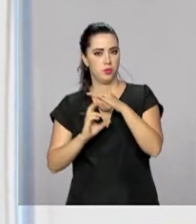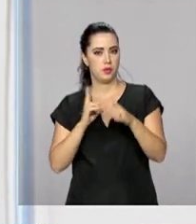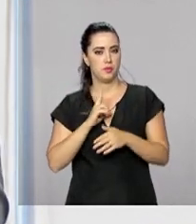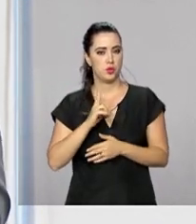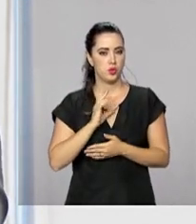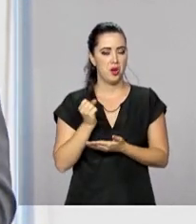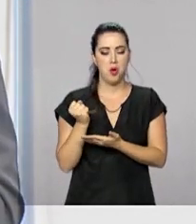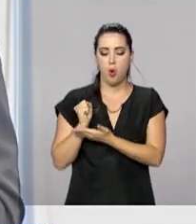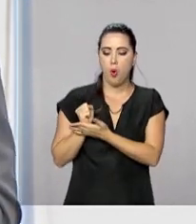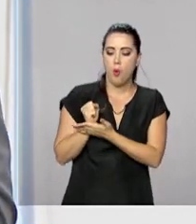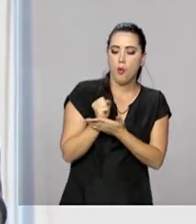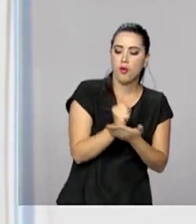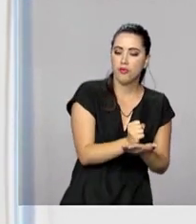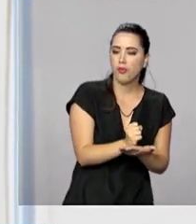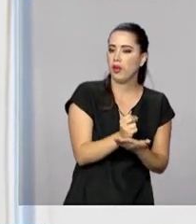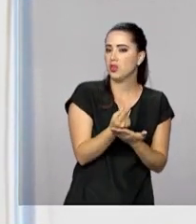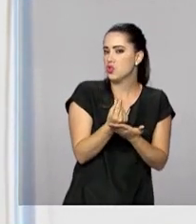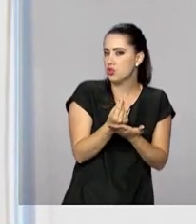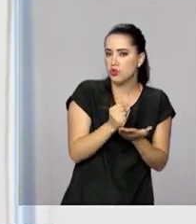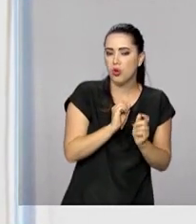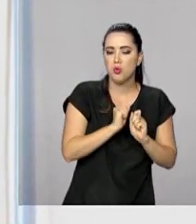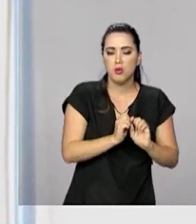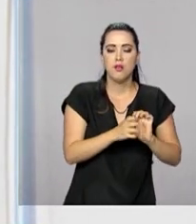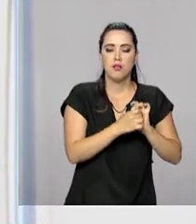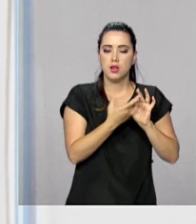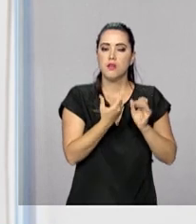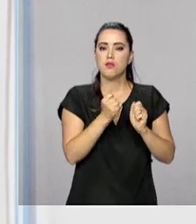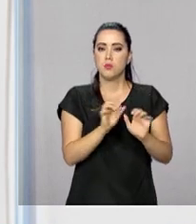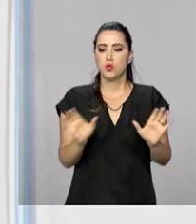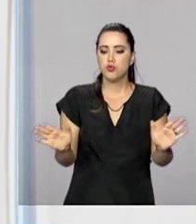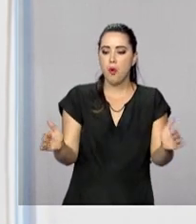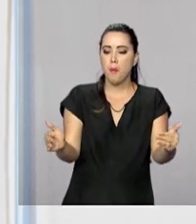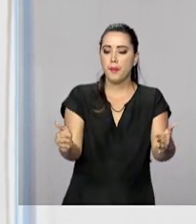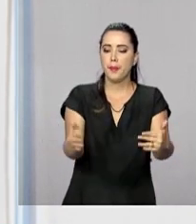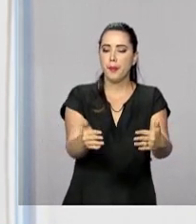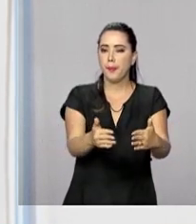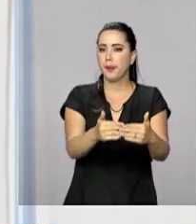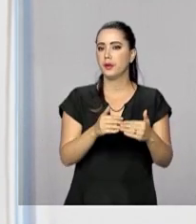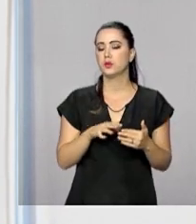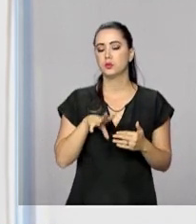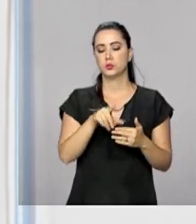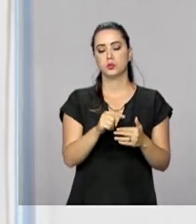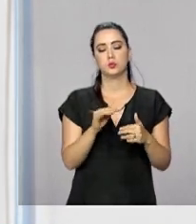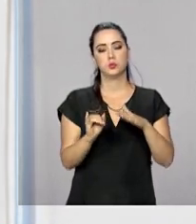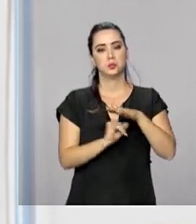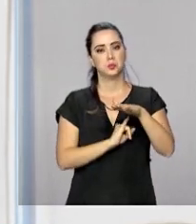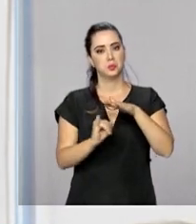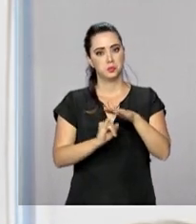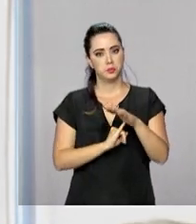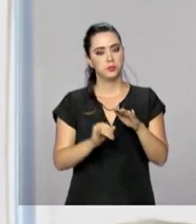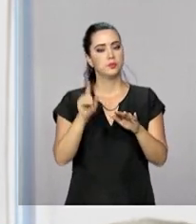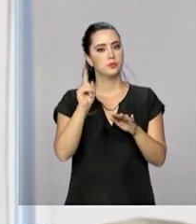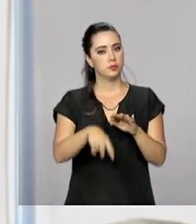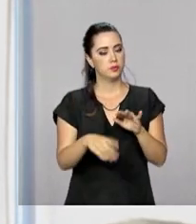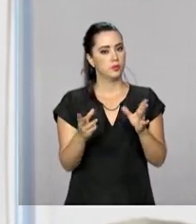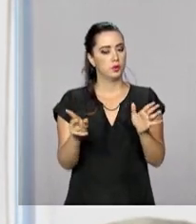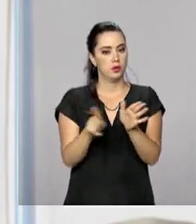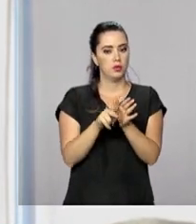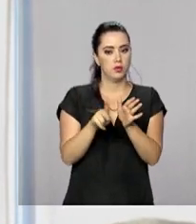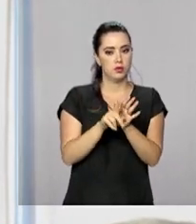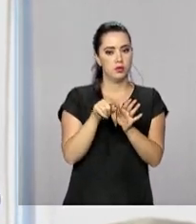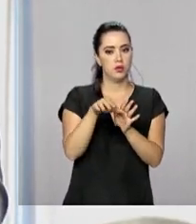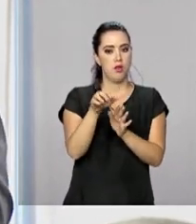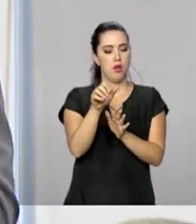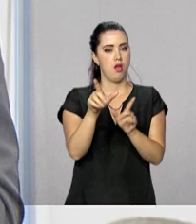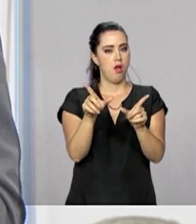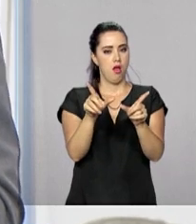via leis de incentivo, enfim, tudo isso ficará nessas instituições, ficará no âmbito da